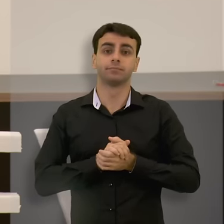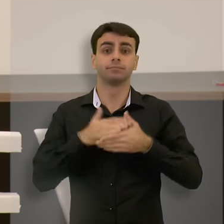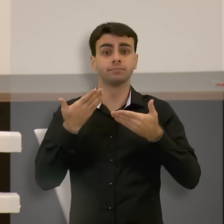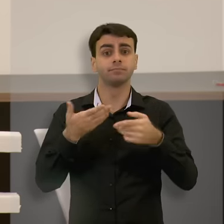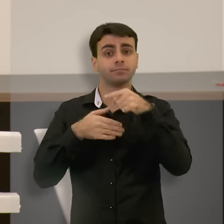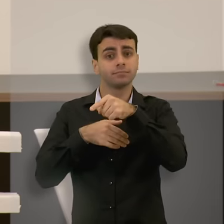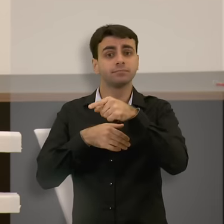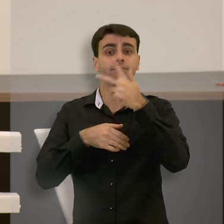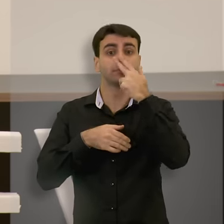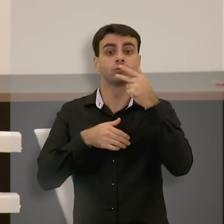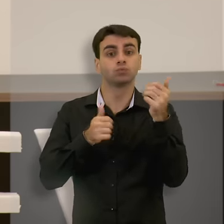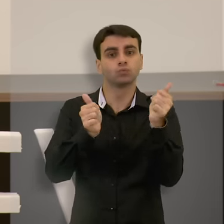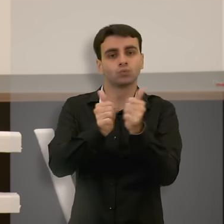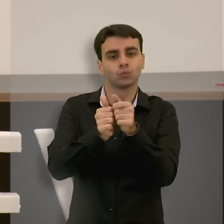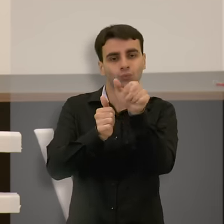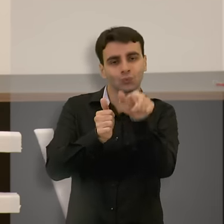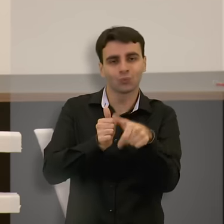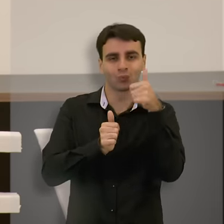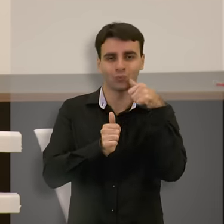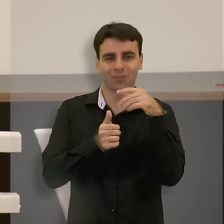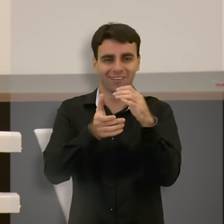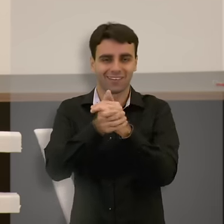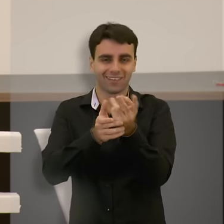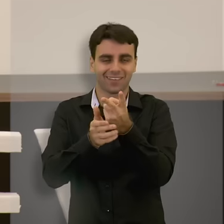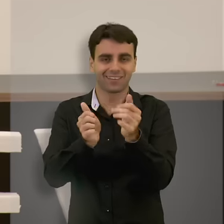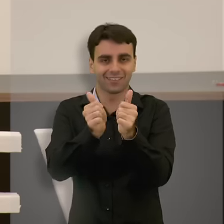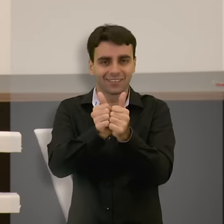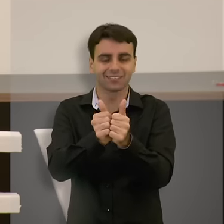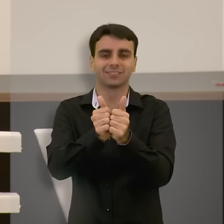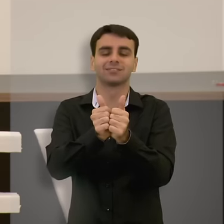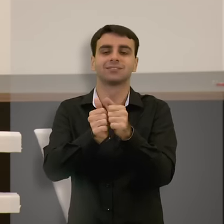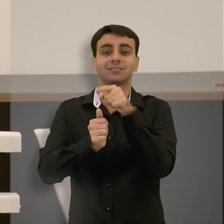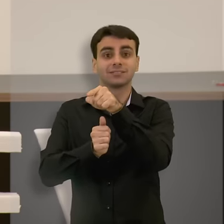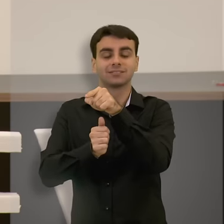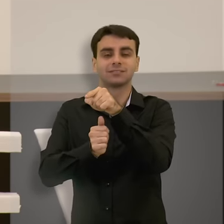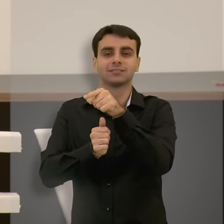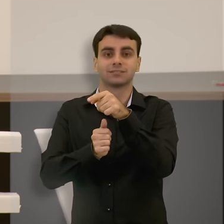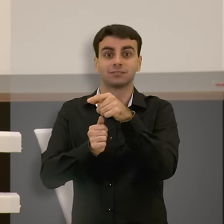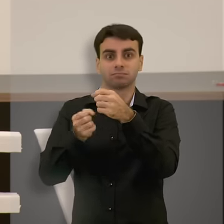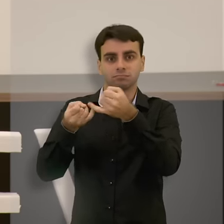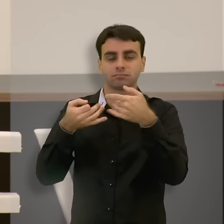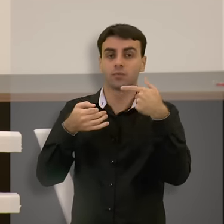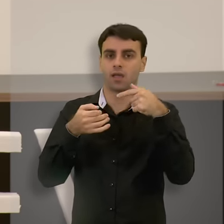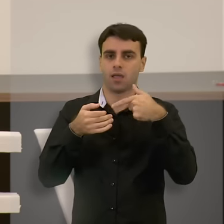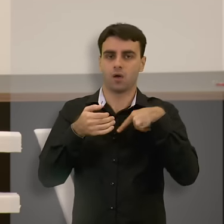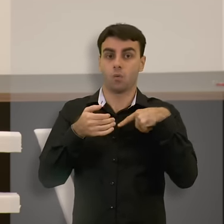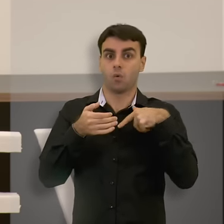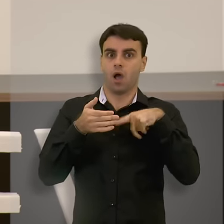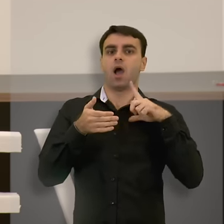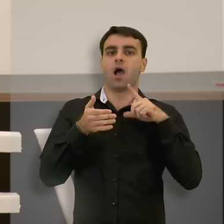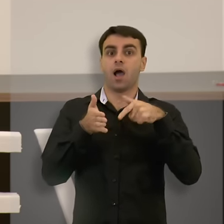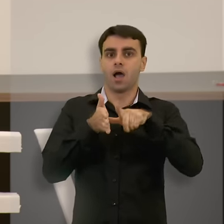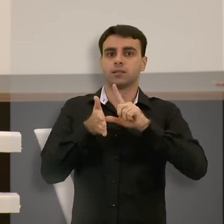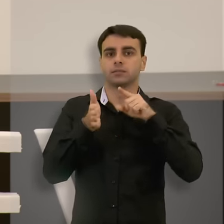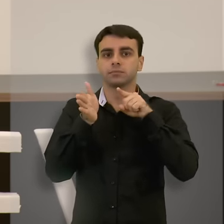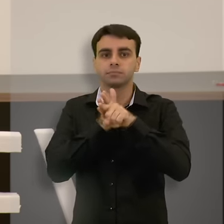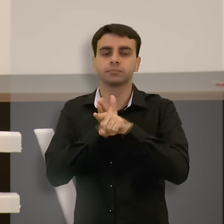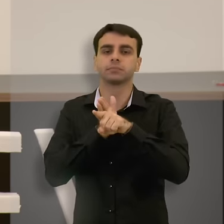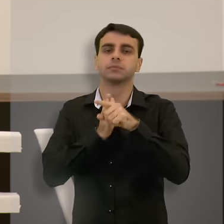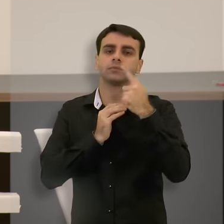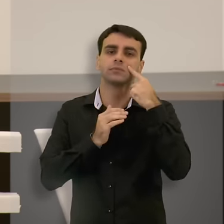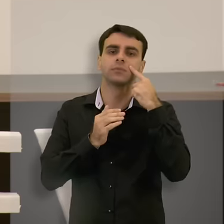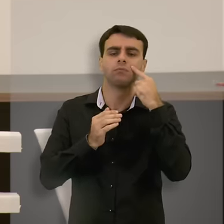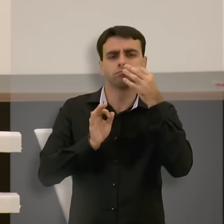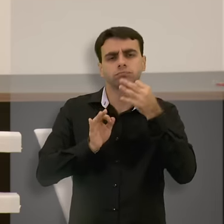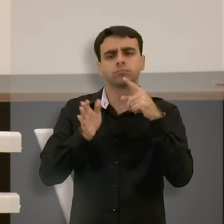Ele estava acompanhado pela esposa. E, na hora que eles falaram isso, eu, antes de perguntar questões mais